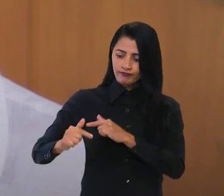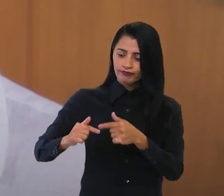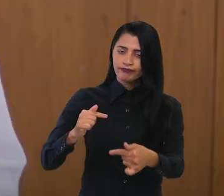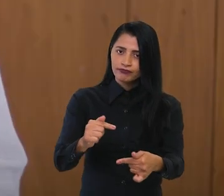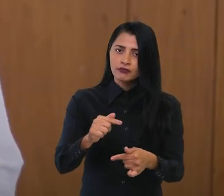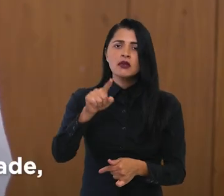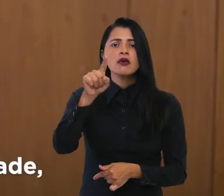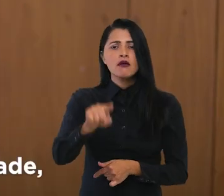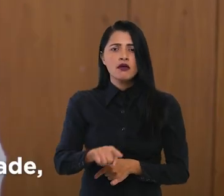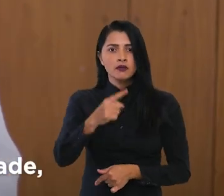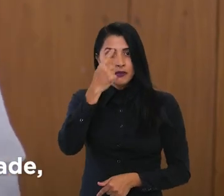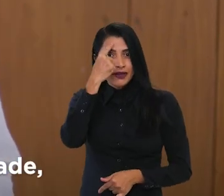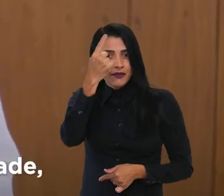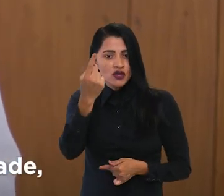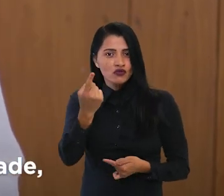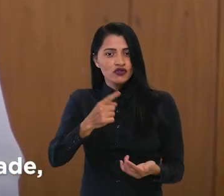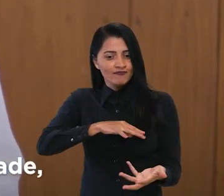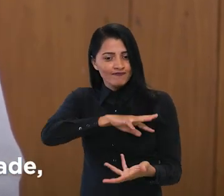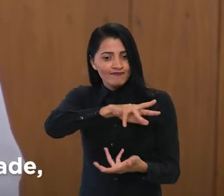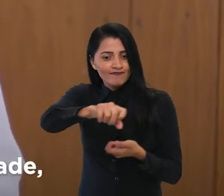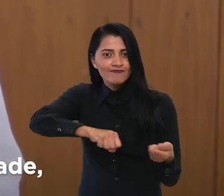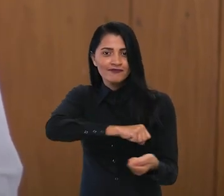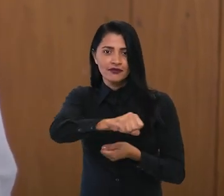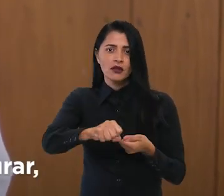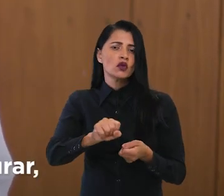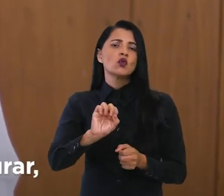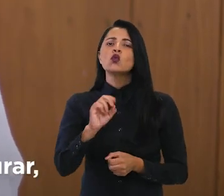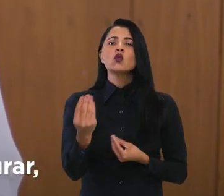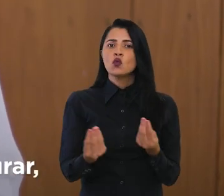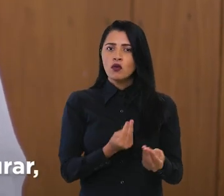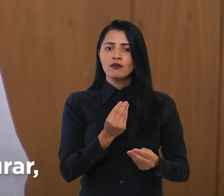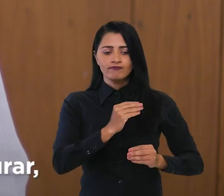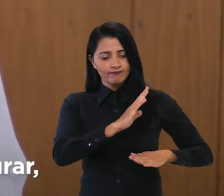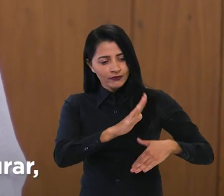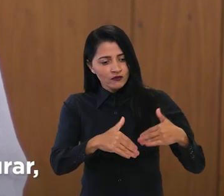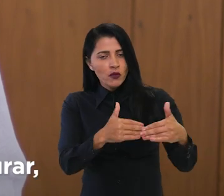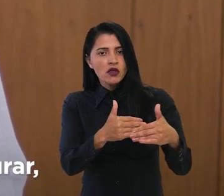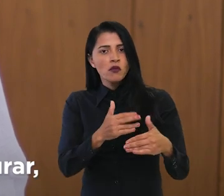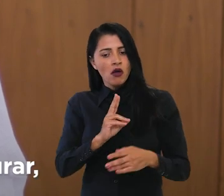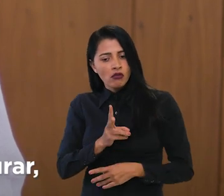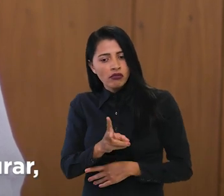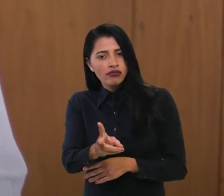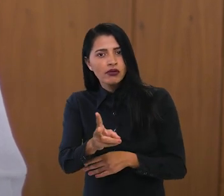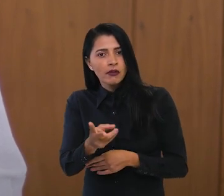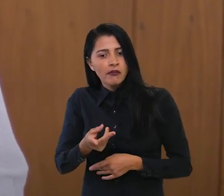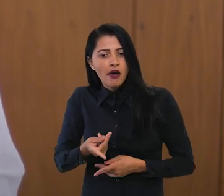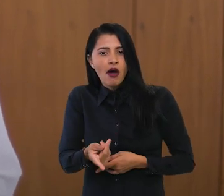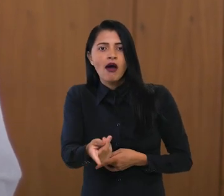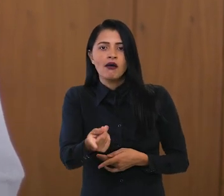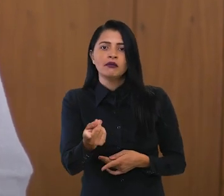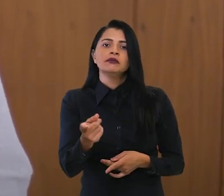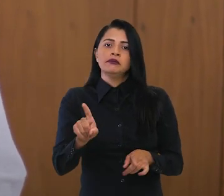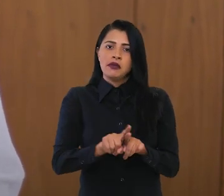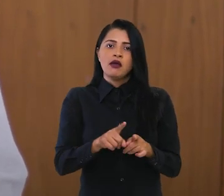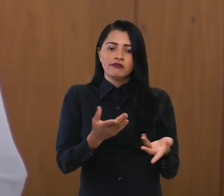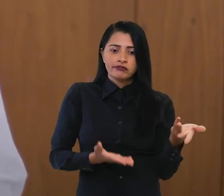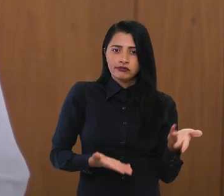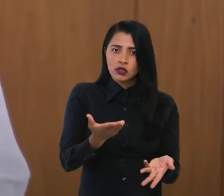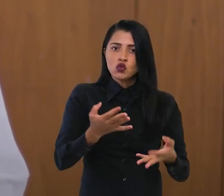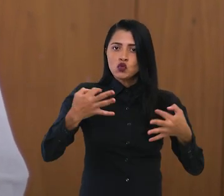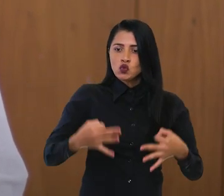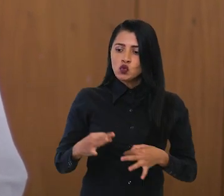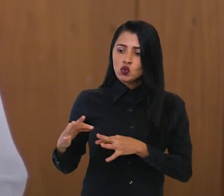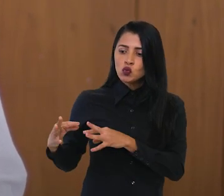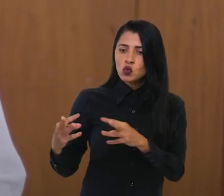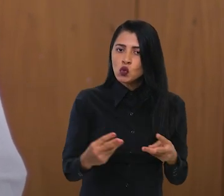gerações. Essa é a ideia de sustentabilidade, ou seja, desenvolvimento para durar, mais equilibrado e mais